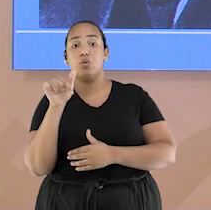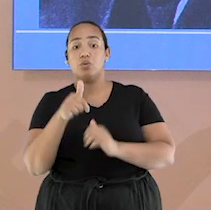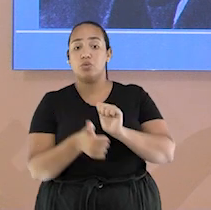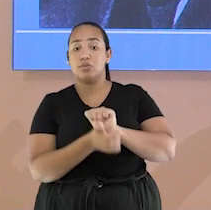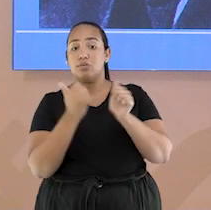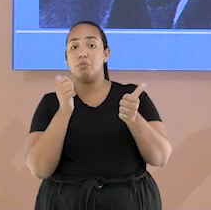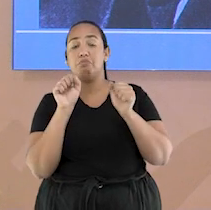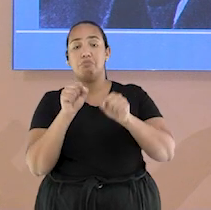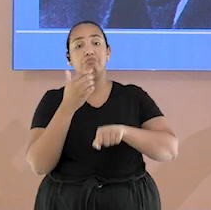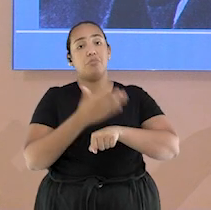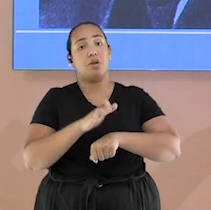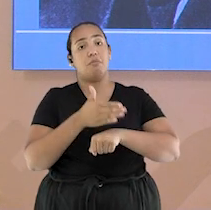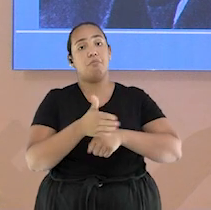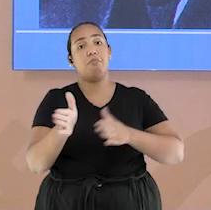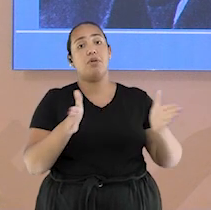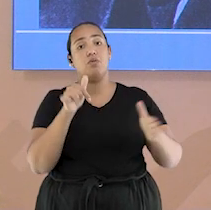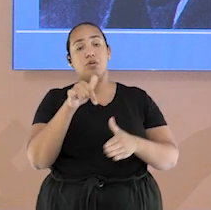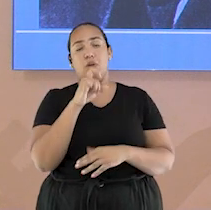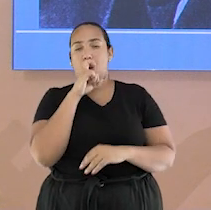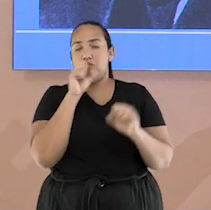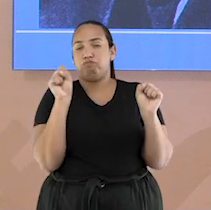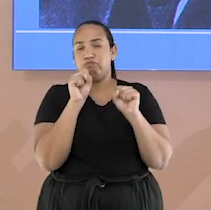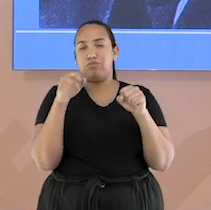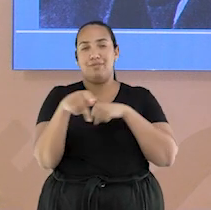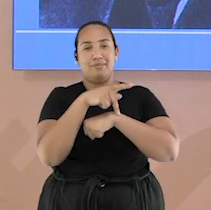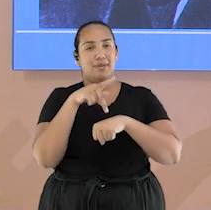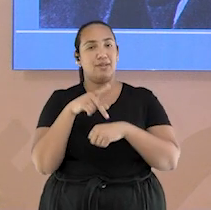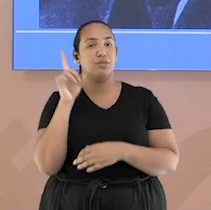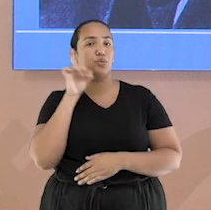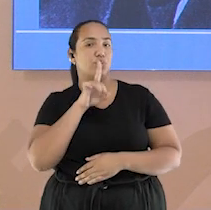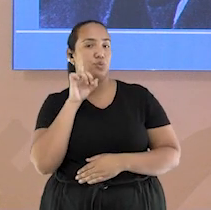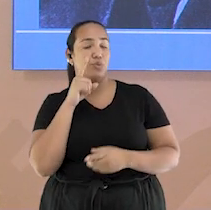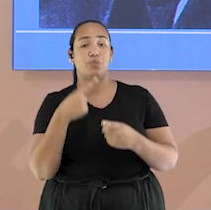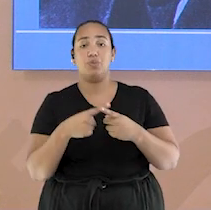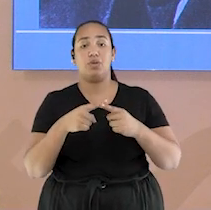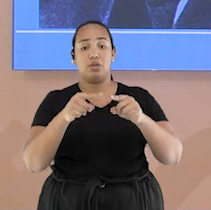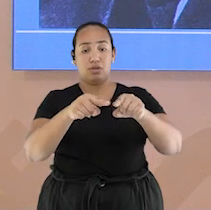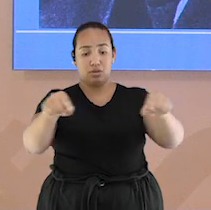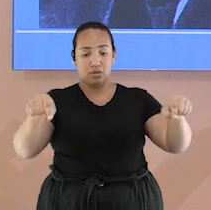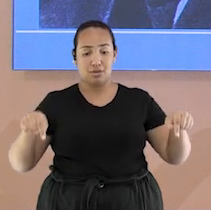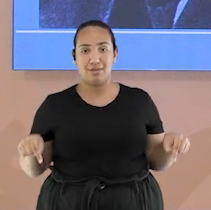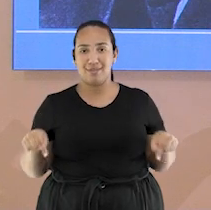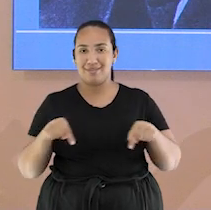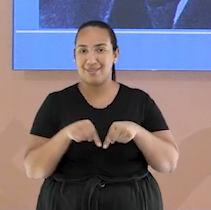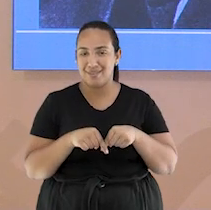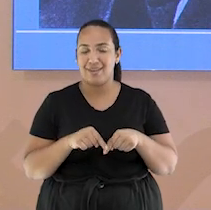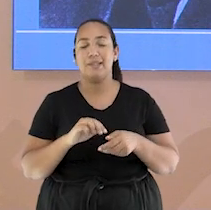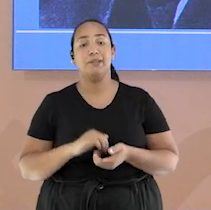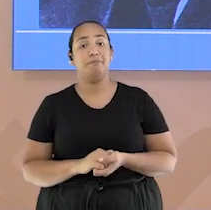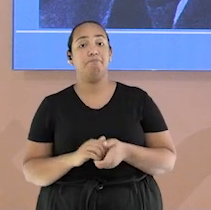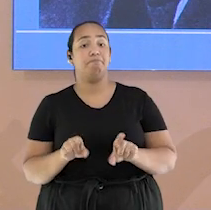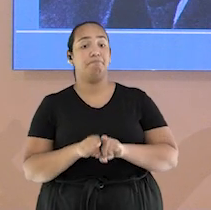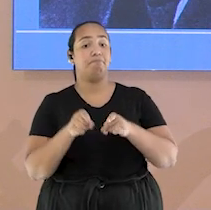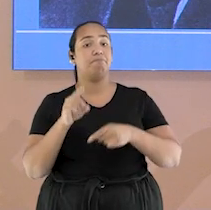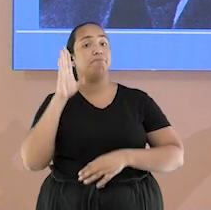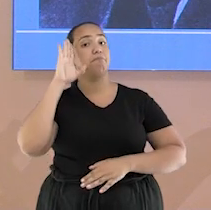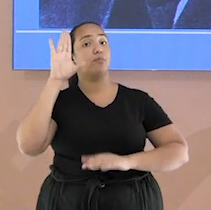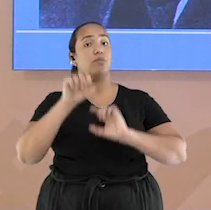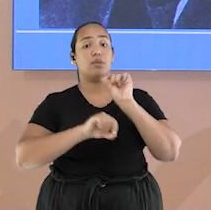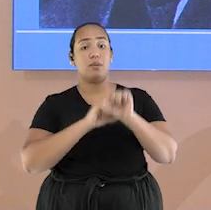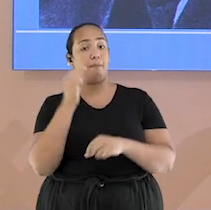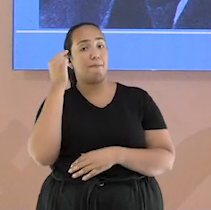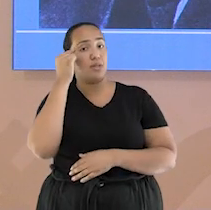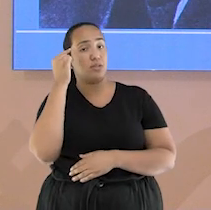inverno rigoroso dos Estados Unidos, por ser disputado em quadra fechada. E principalmente pensando nos jogadores mais